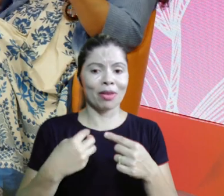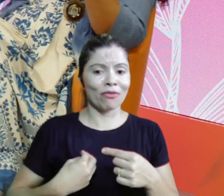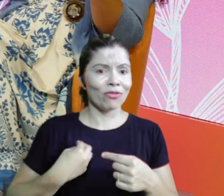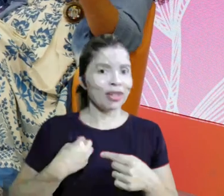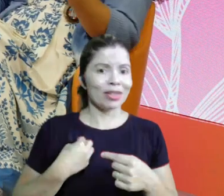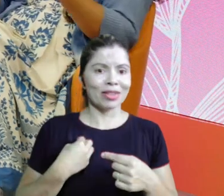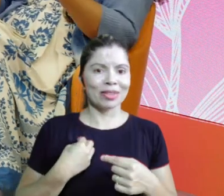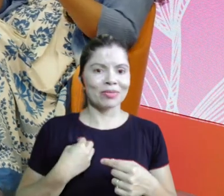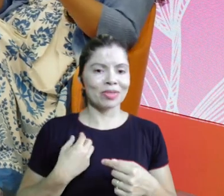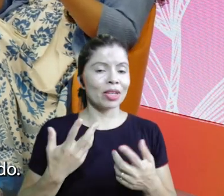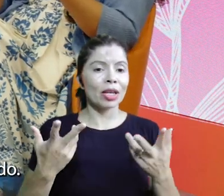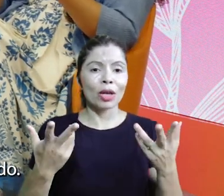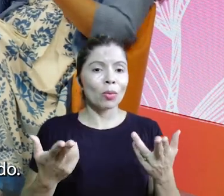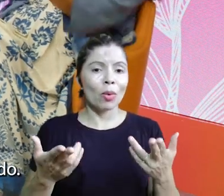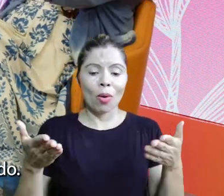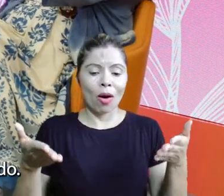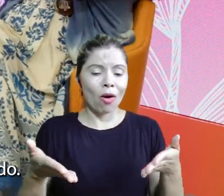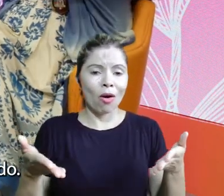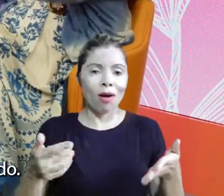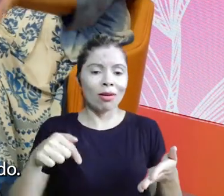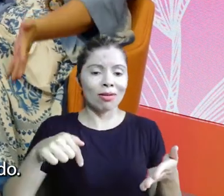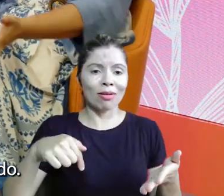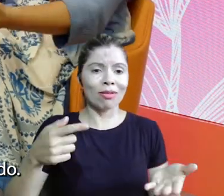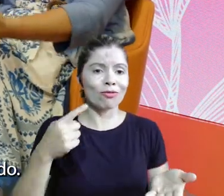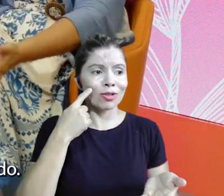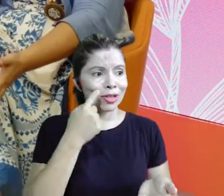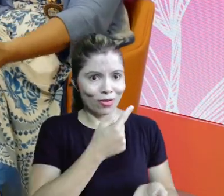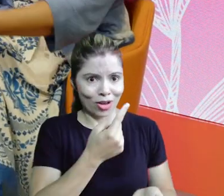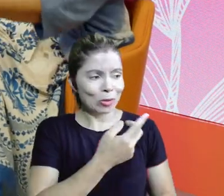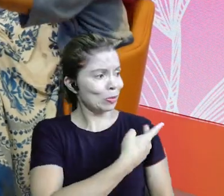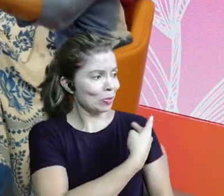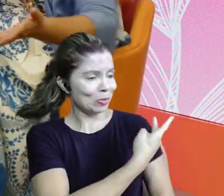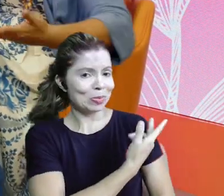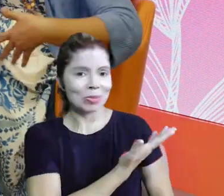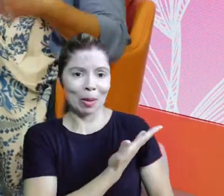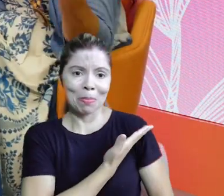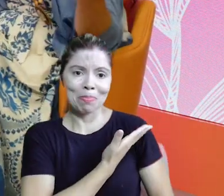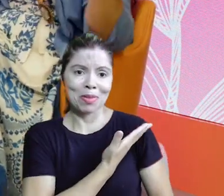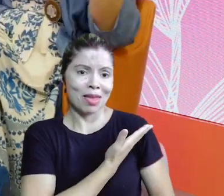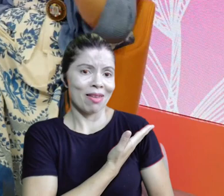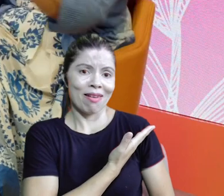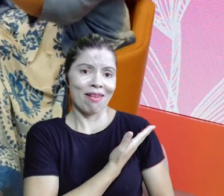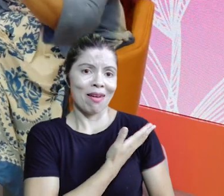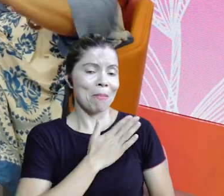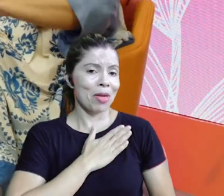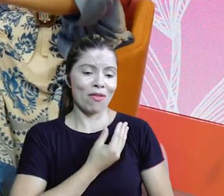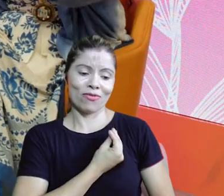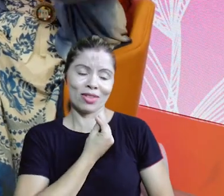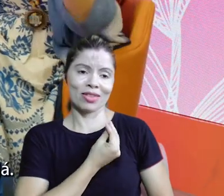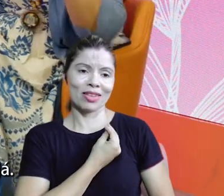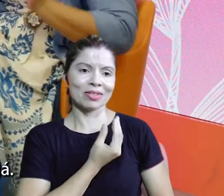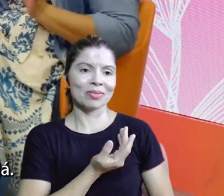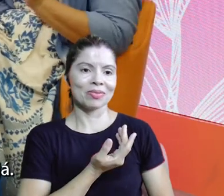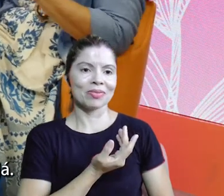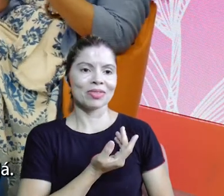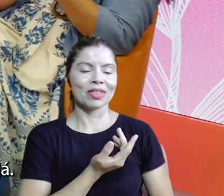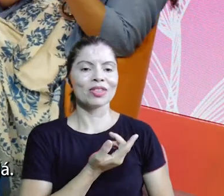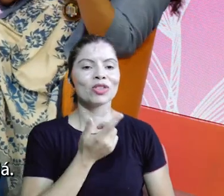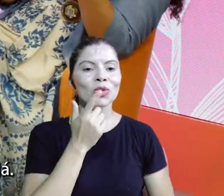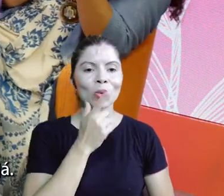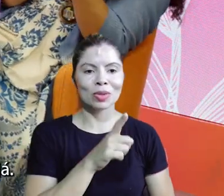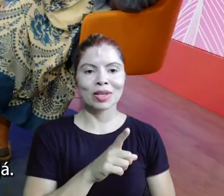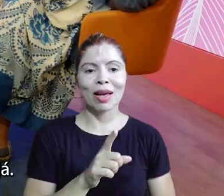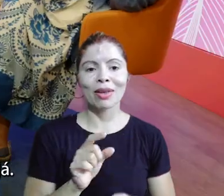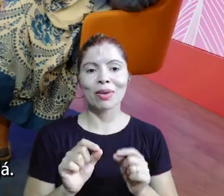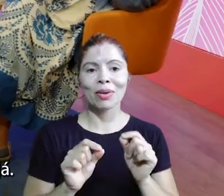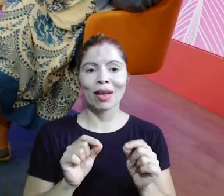Pra vida, né, é isso, é isso aqui que vocês estão vendo, eu levo elas pra vida, pra onde... Já